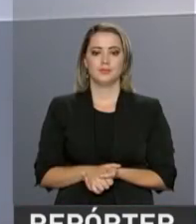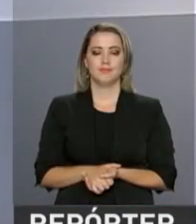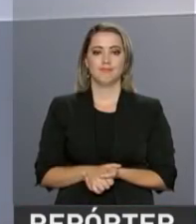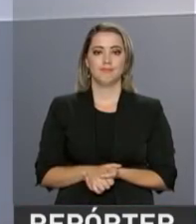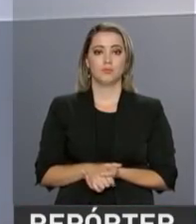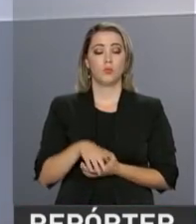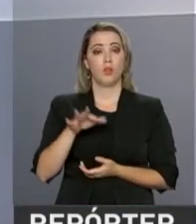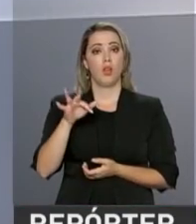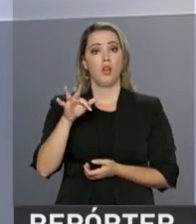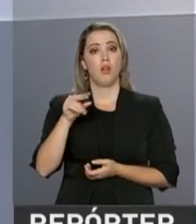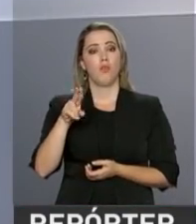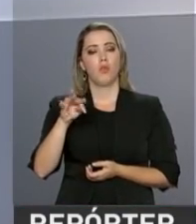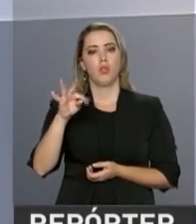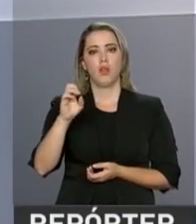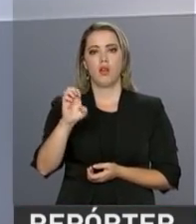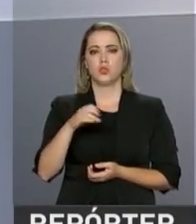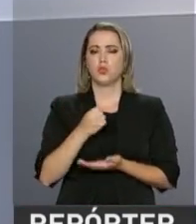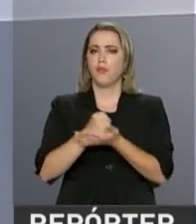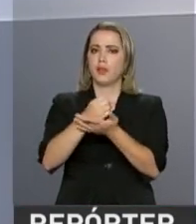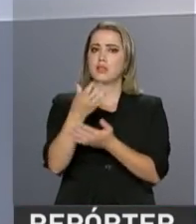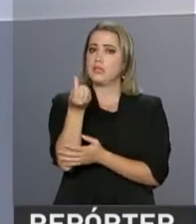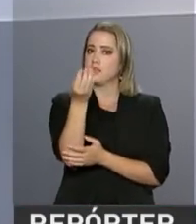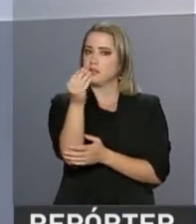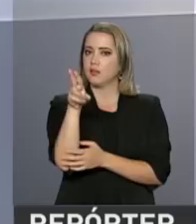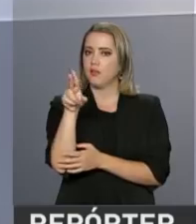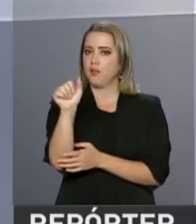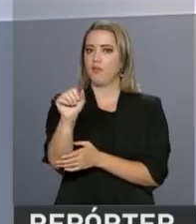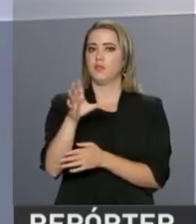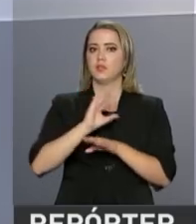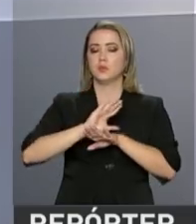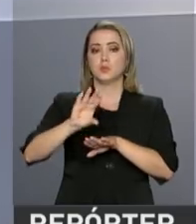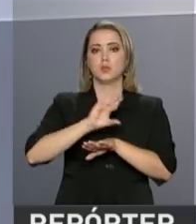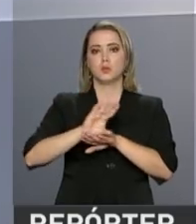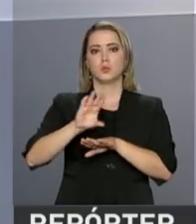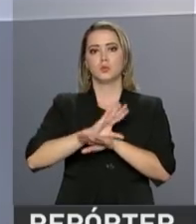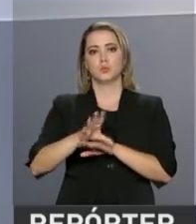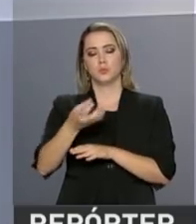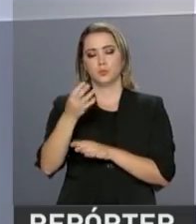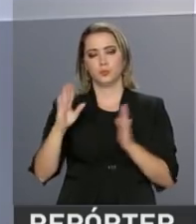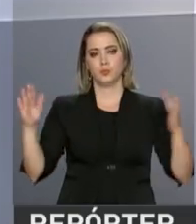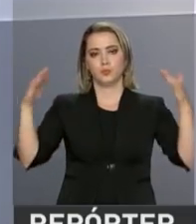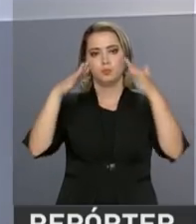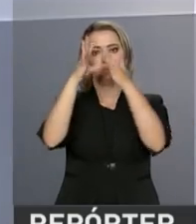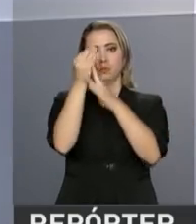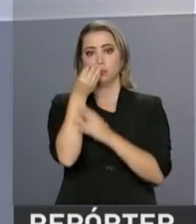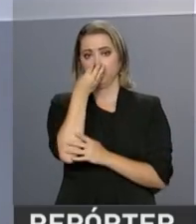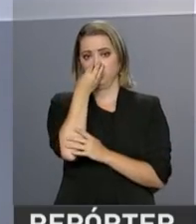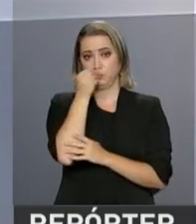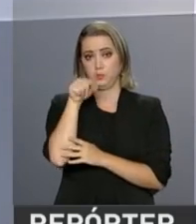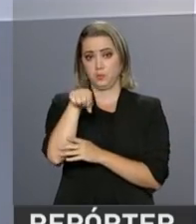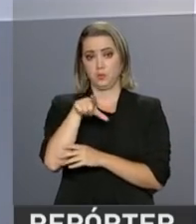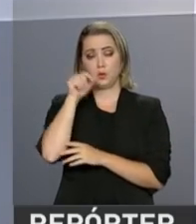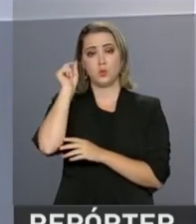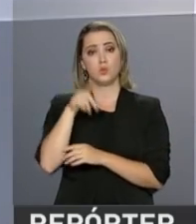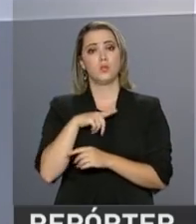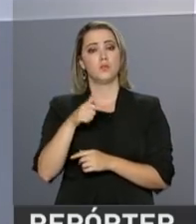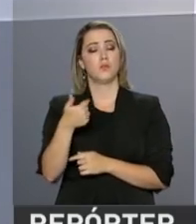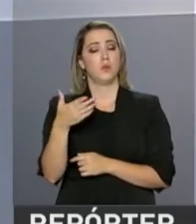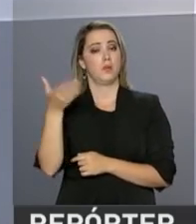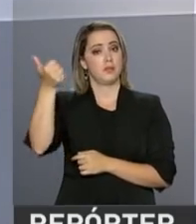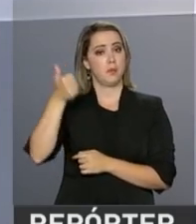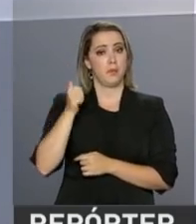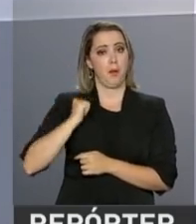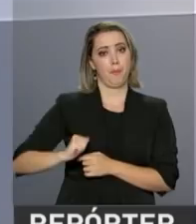A FUNARTE oferece 60 vagas para o curso da Escola Nacional de Circo. Os selecionados vão receber uma bolsa de R$ 2